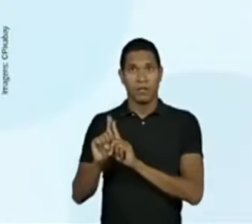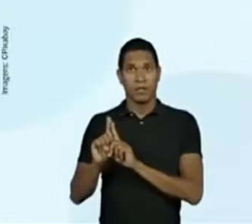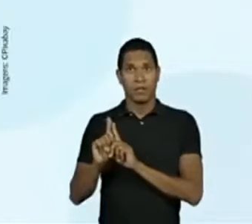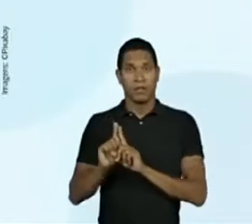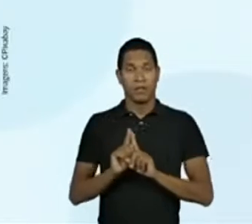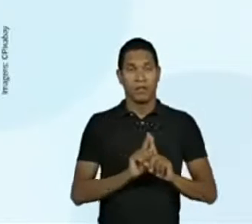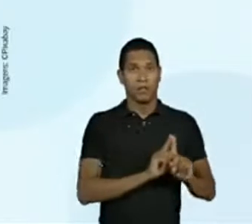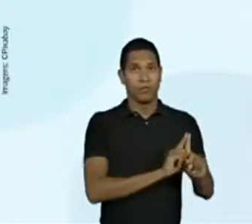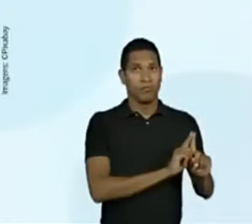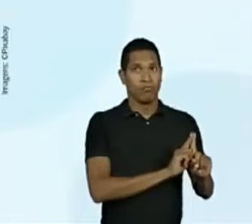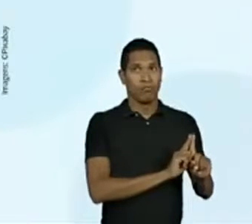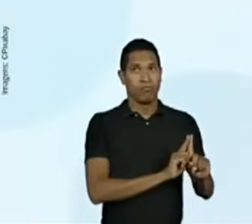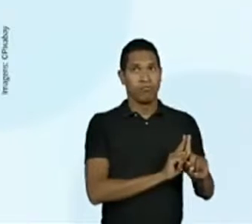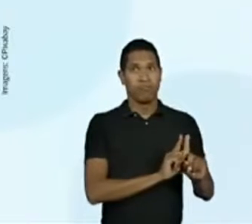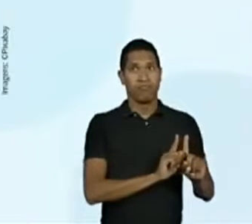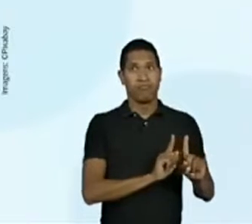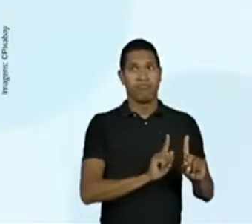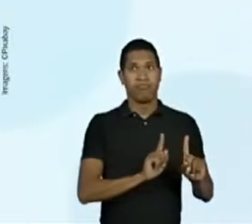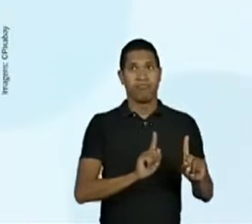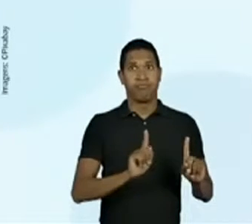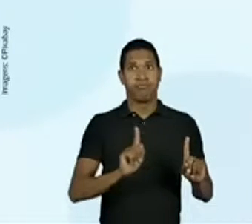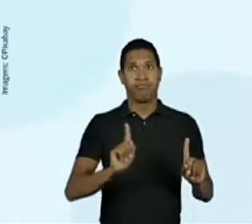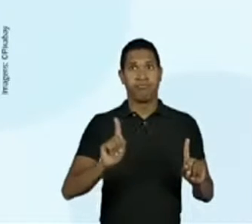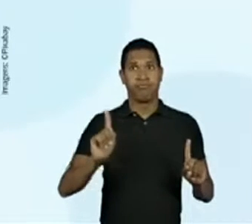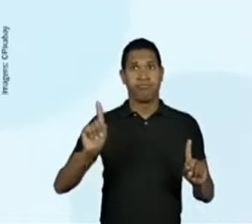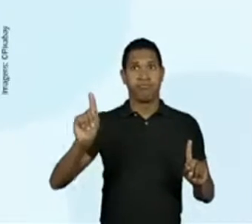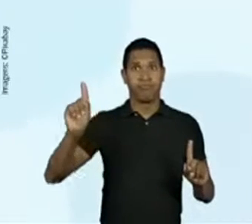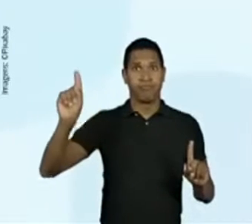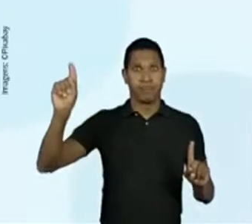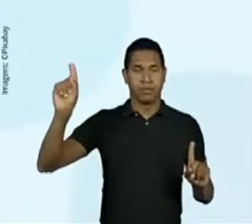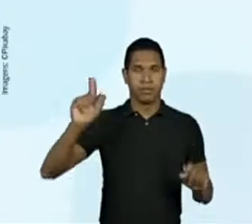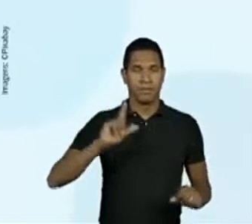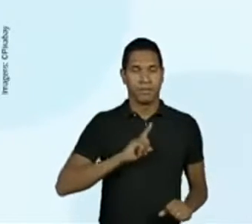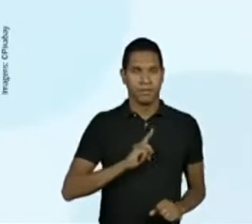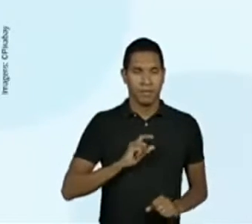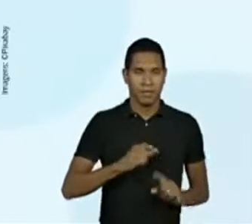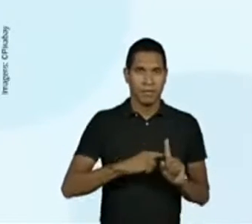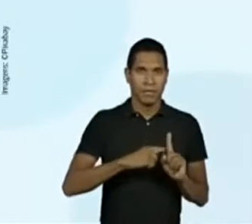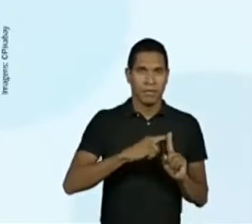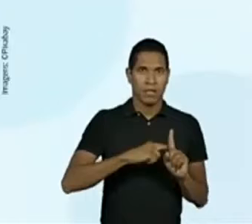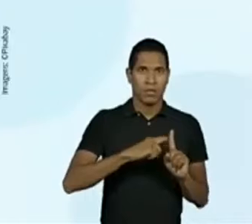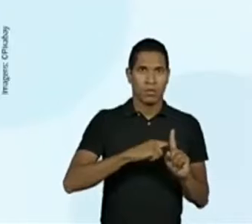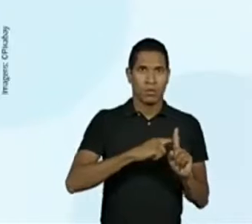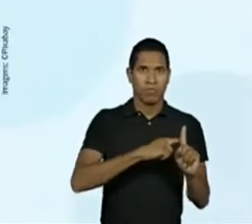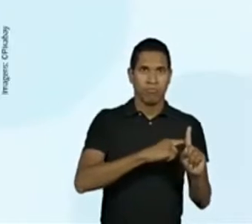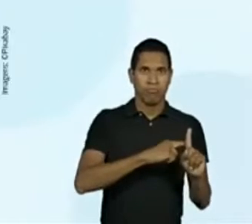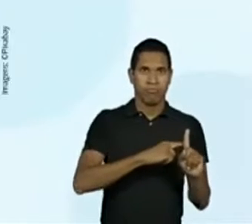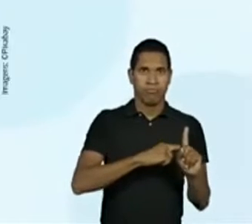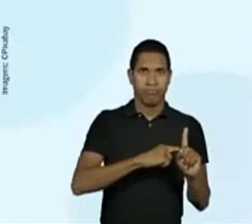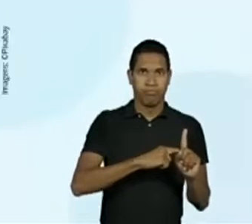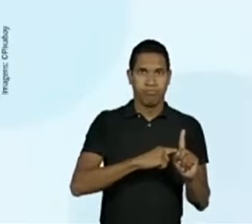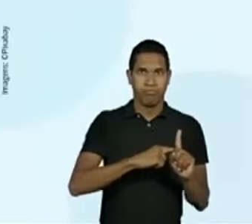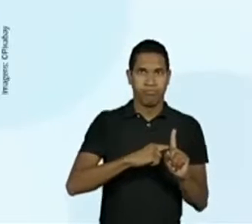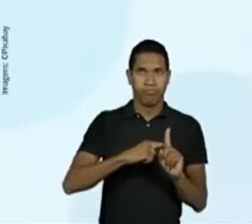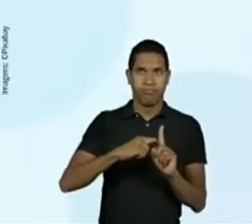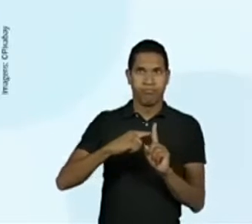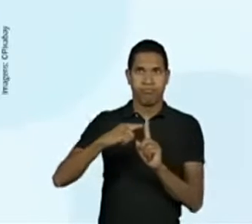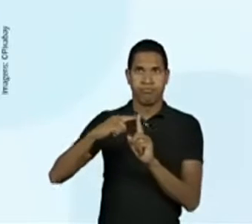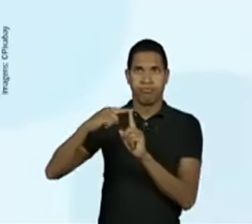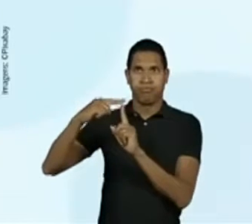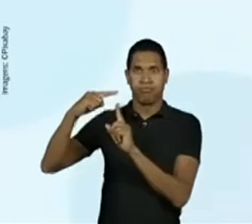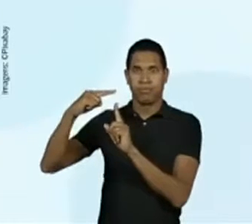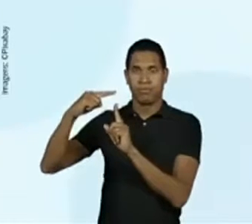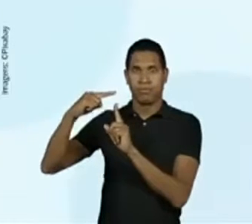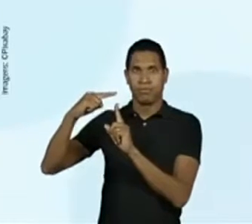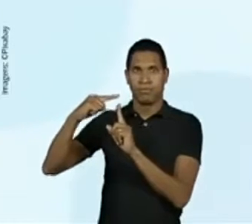verificarmos a temperatura. E nós vamos, então, pensar quais